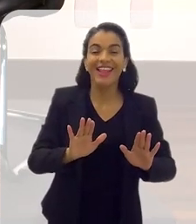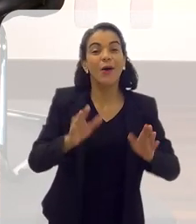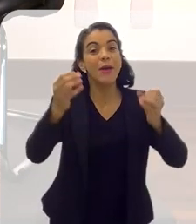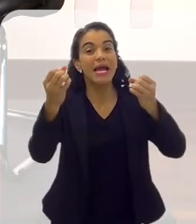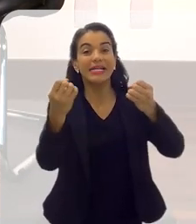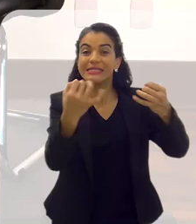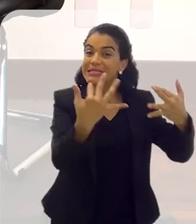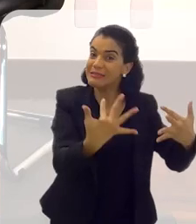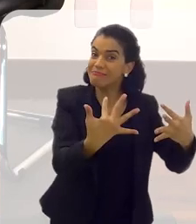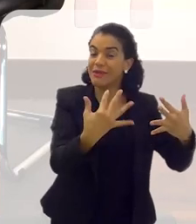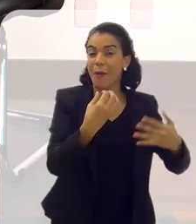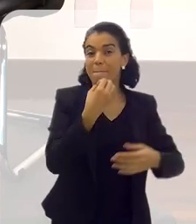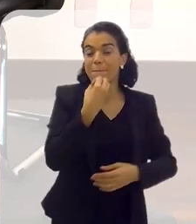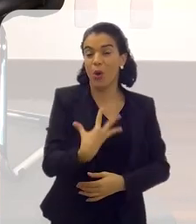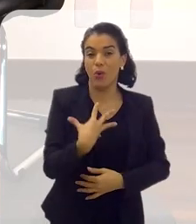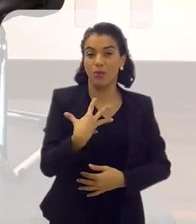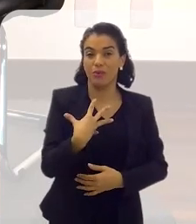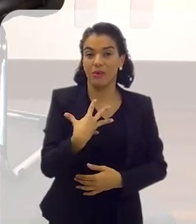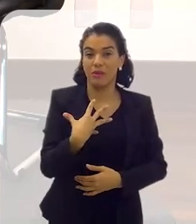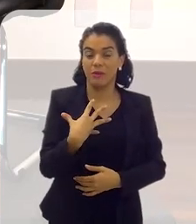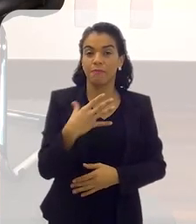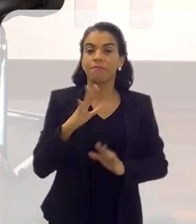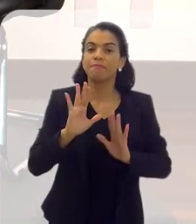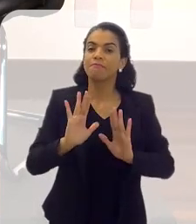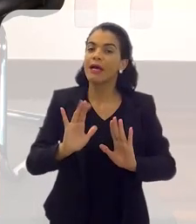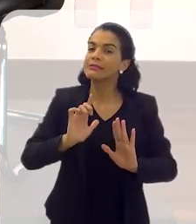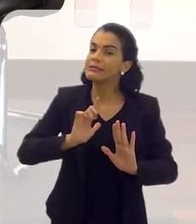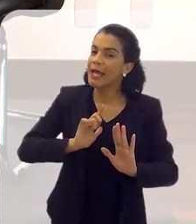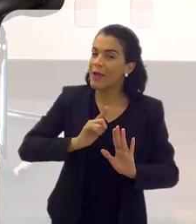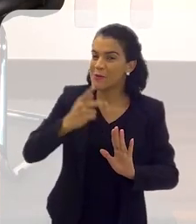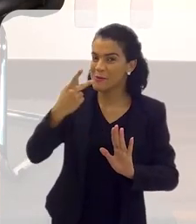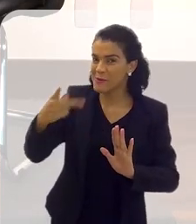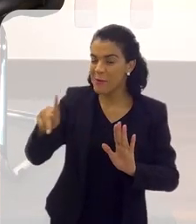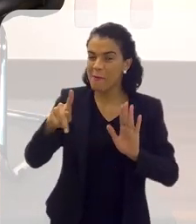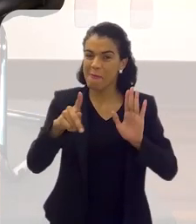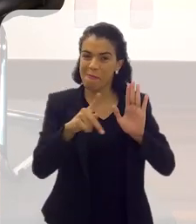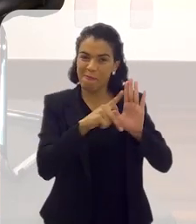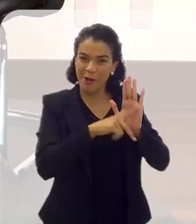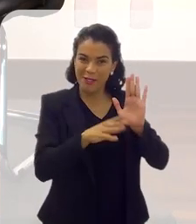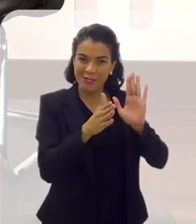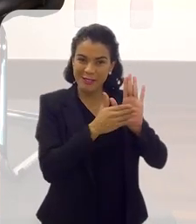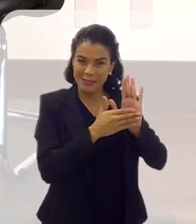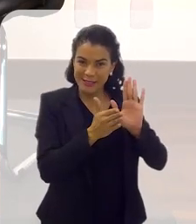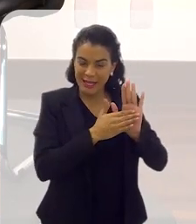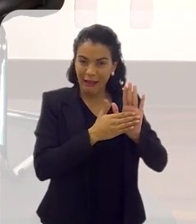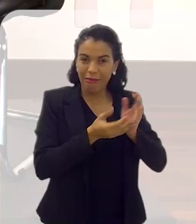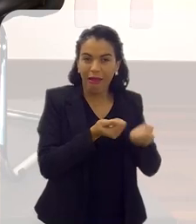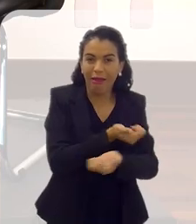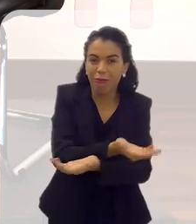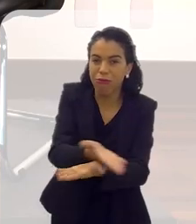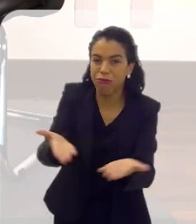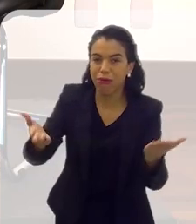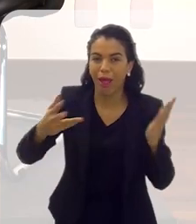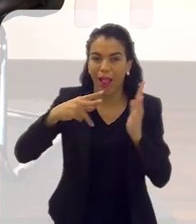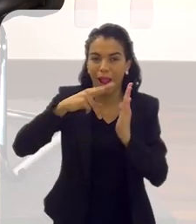Então, acho que esse tipo de explicação vai. Agora, o teu projeto de levar a leitura, Soninha, espero